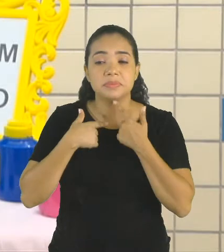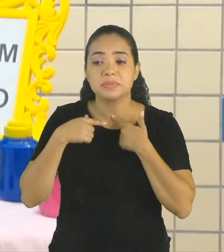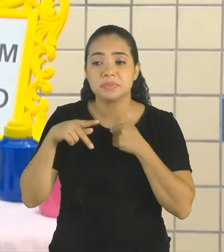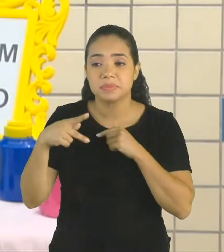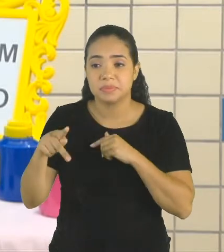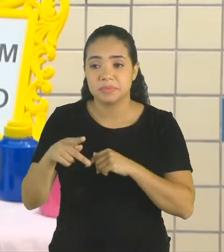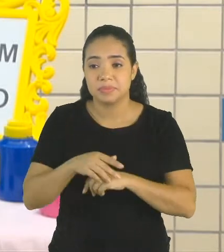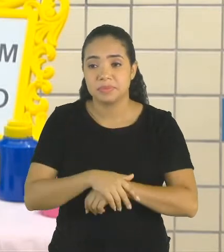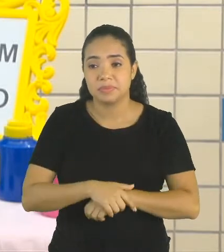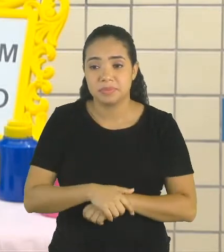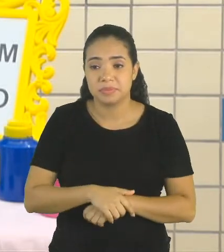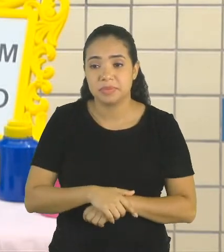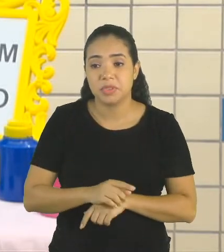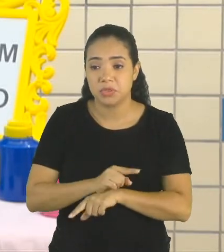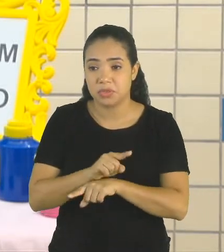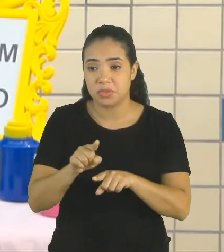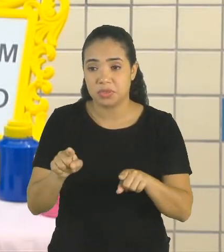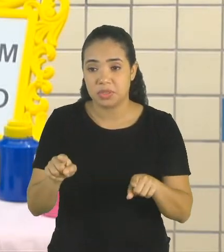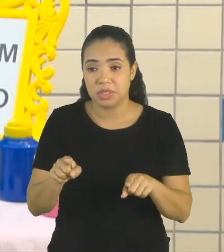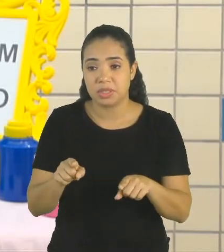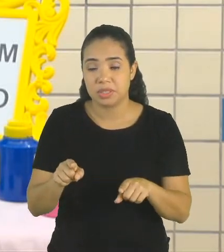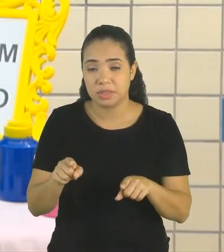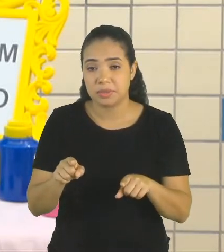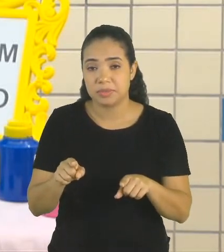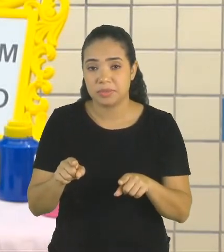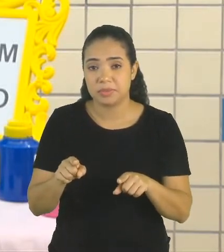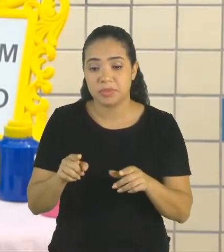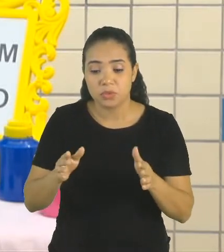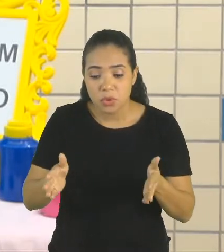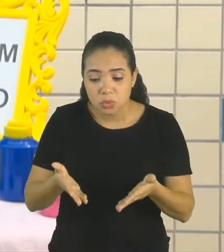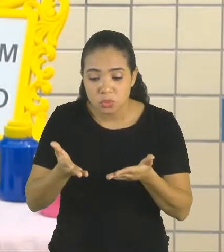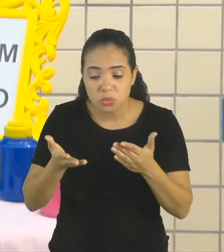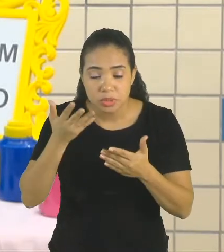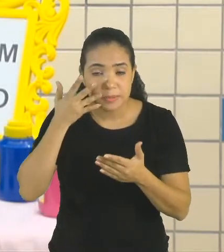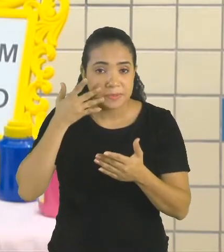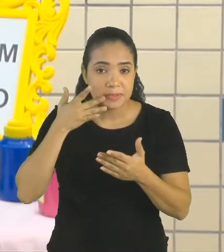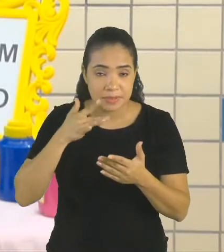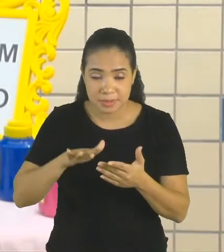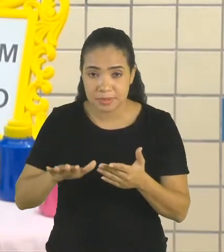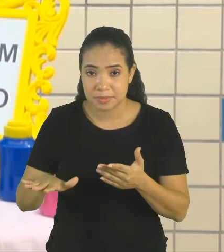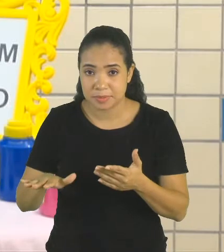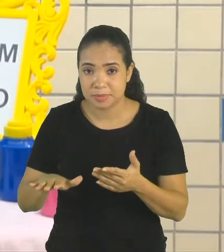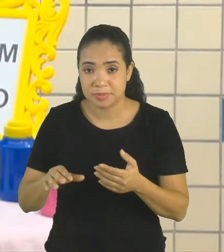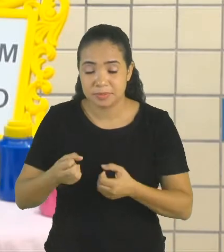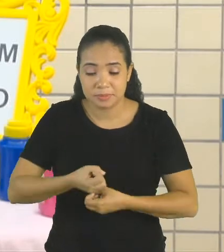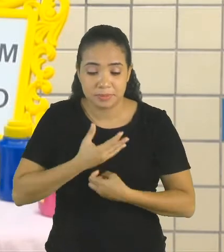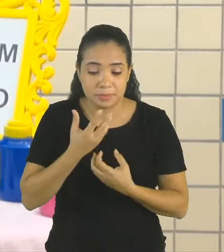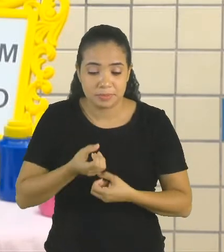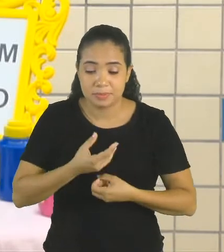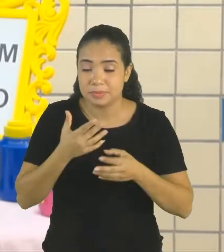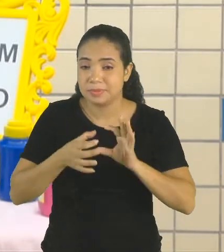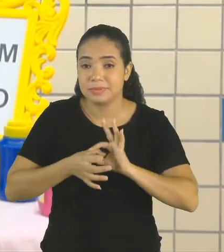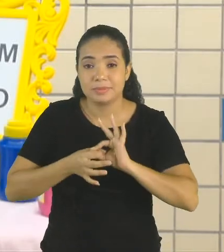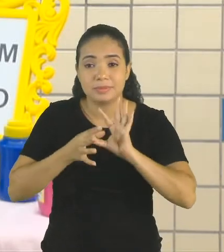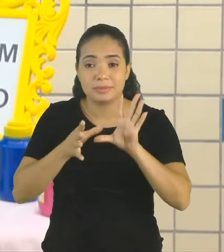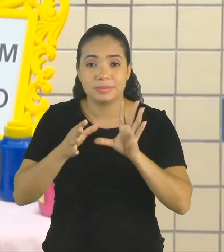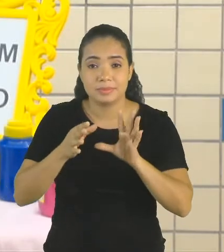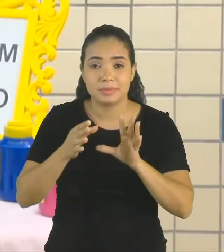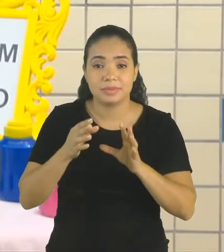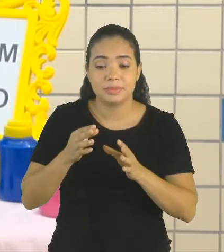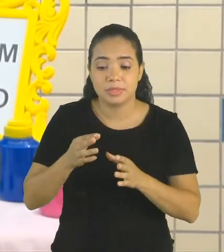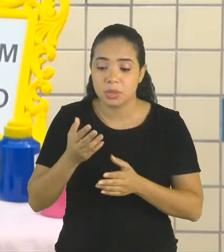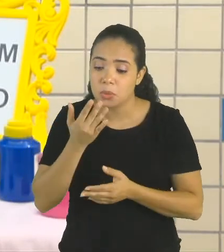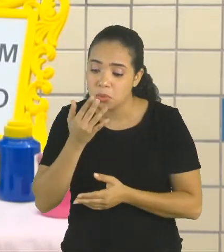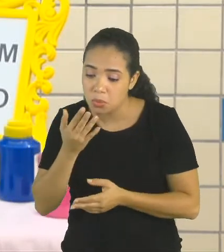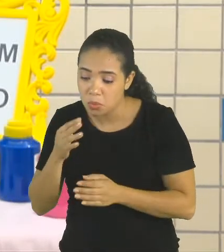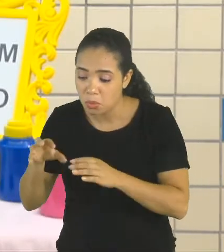Dessa forma, você está contribuindo para que a sua criança se expresse livremente, usando a tinta,